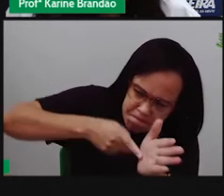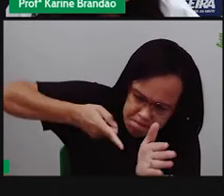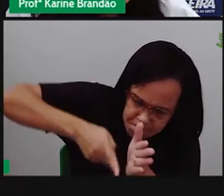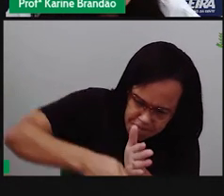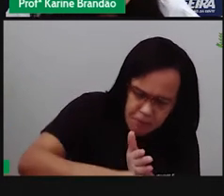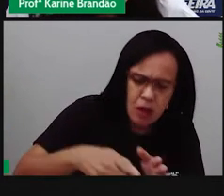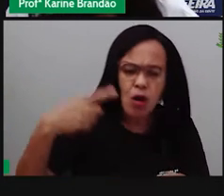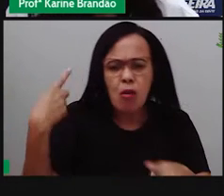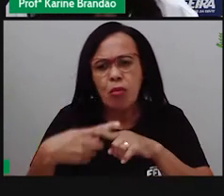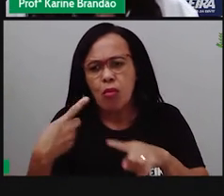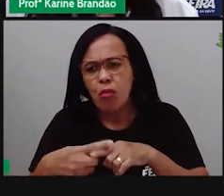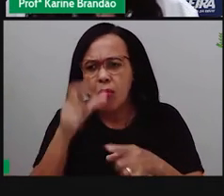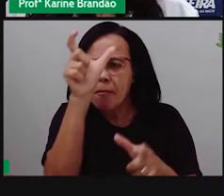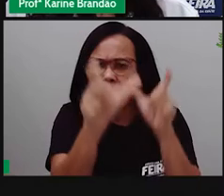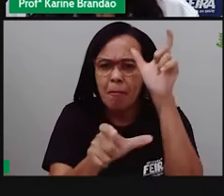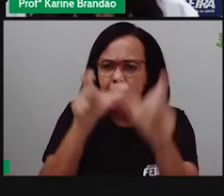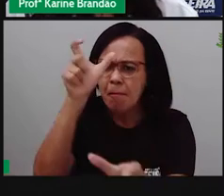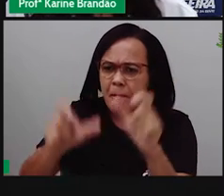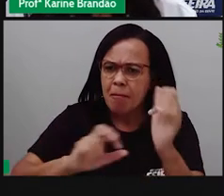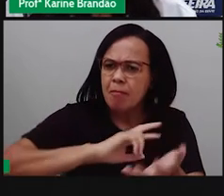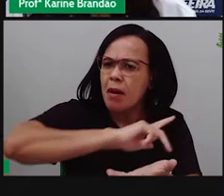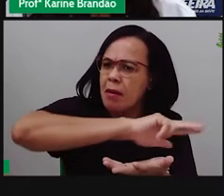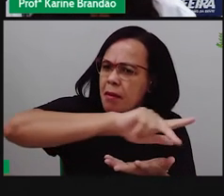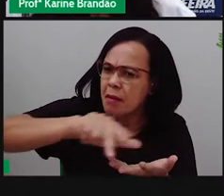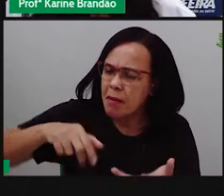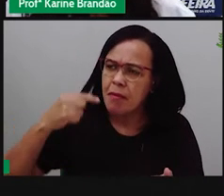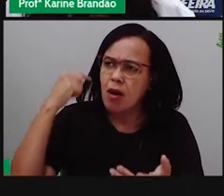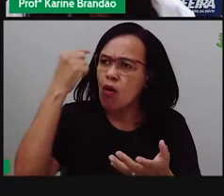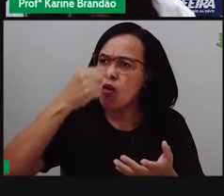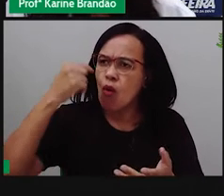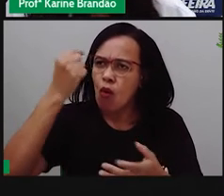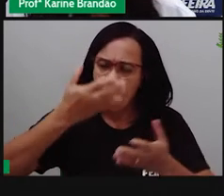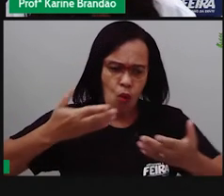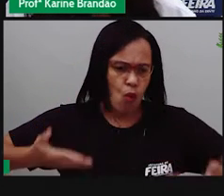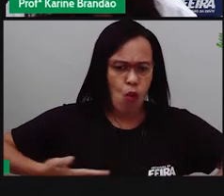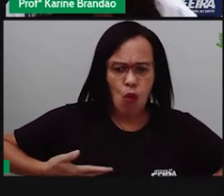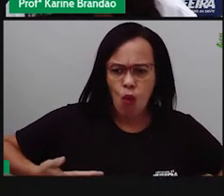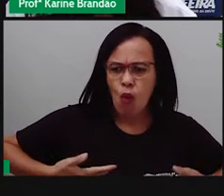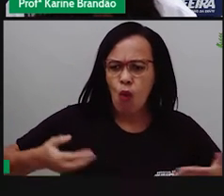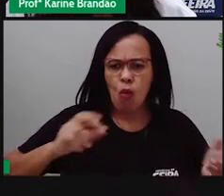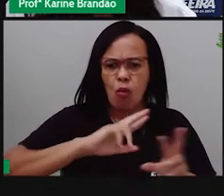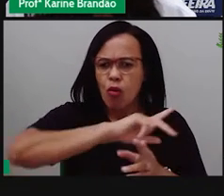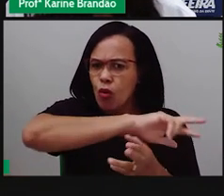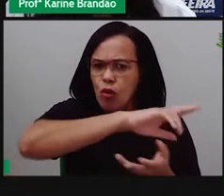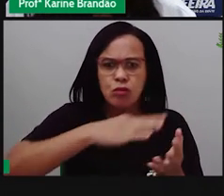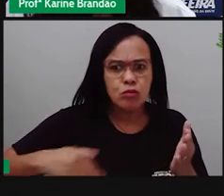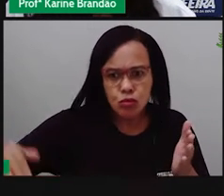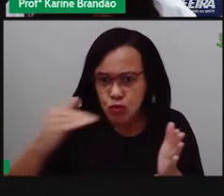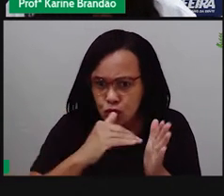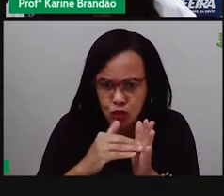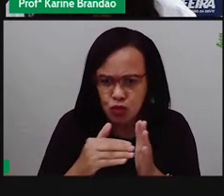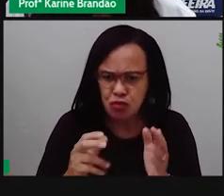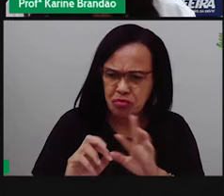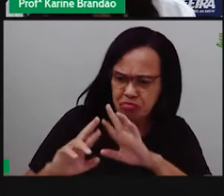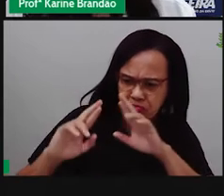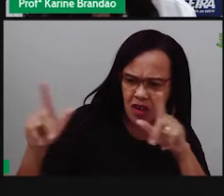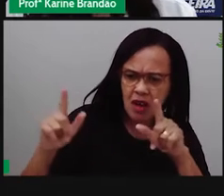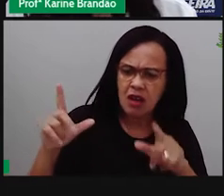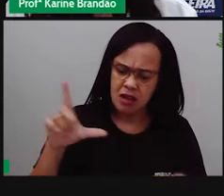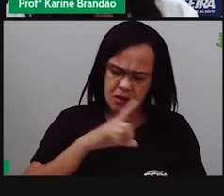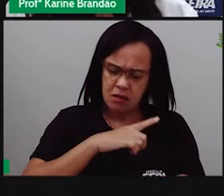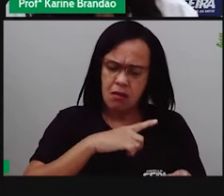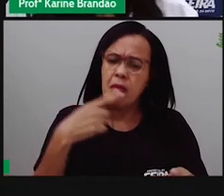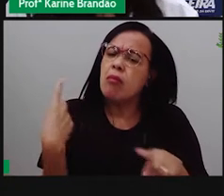formas tão diferentes. E aí, o que ele observou? Ele escreveu um livro chamado A Origem das Espécies, né,